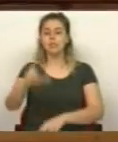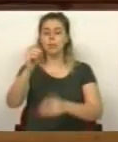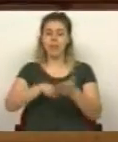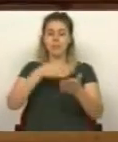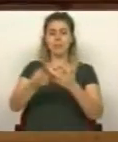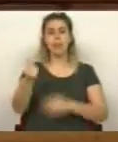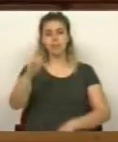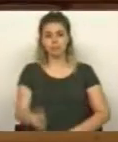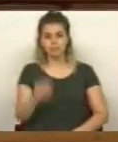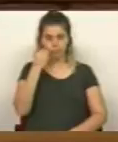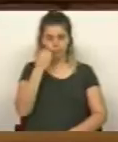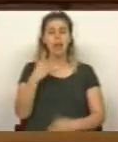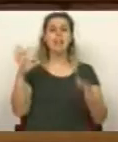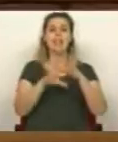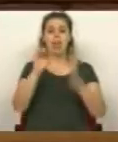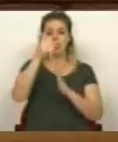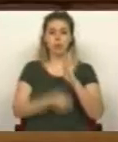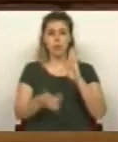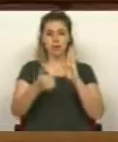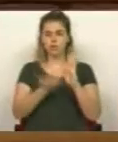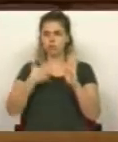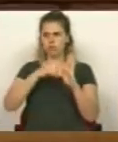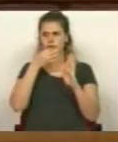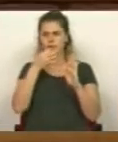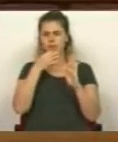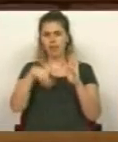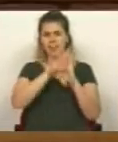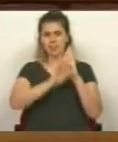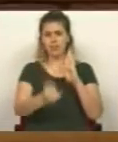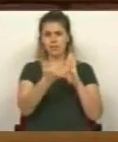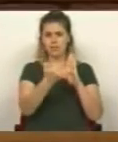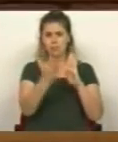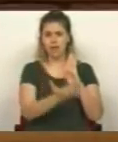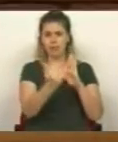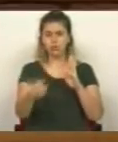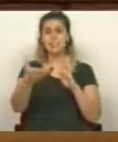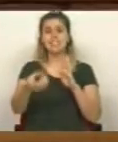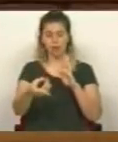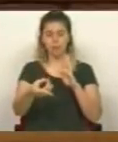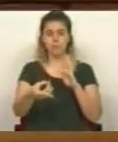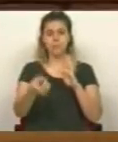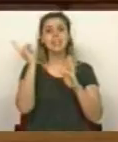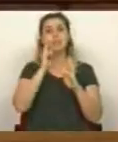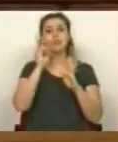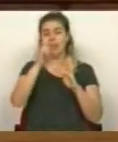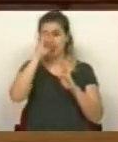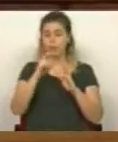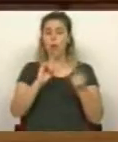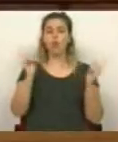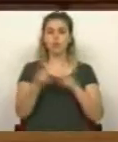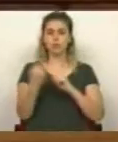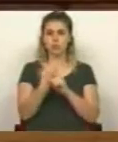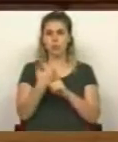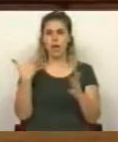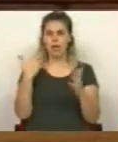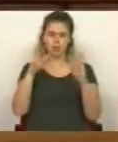a tabela remuneratória. E sobre este diploma, estamos portanto a falar do Decreto-Lei 25 de 2019, importa recordar que ao contrário